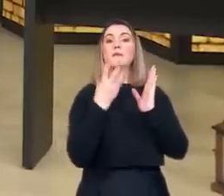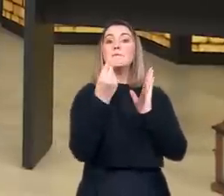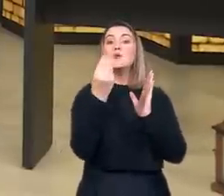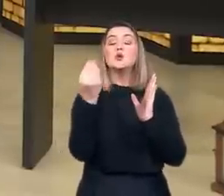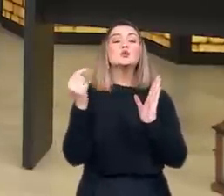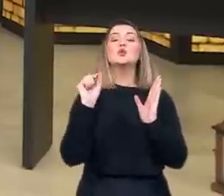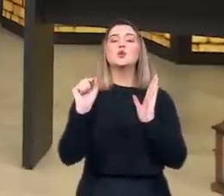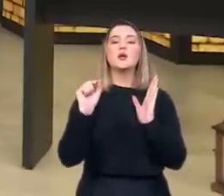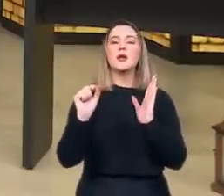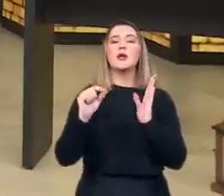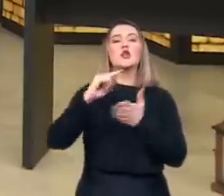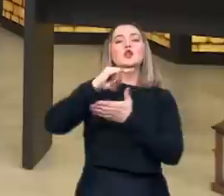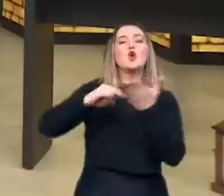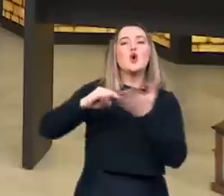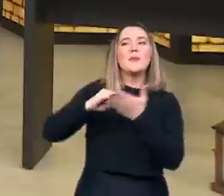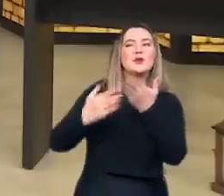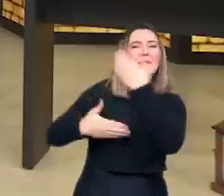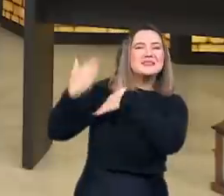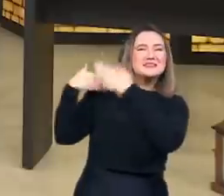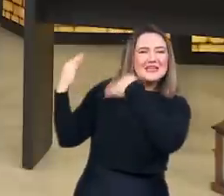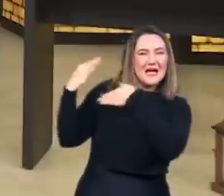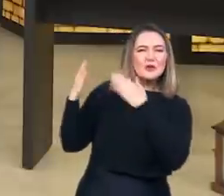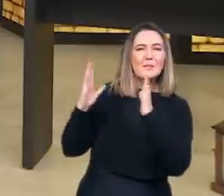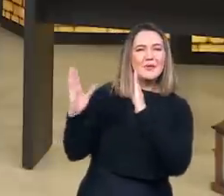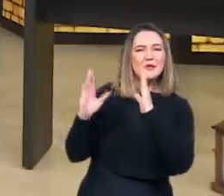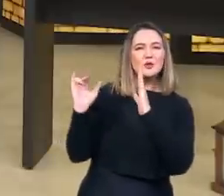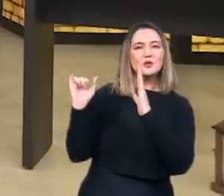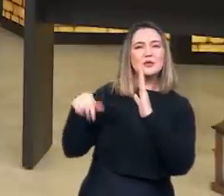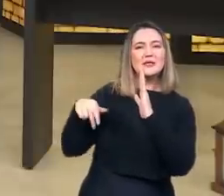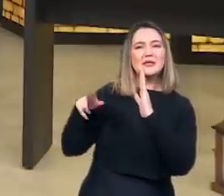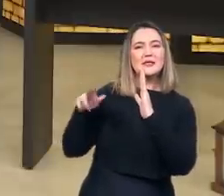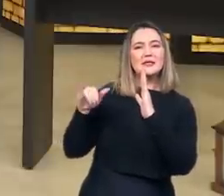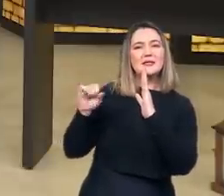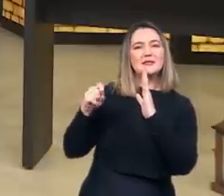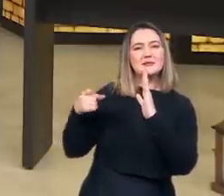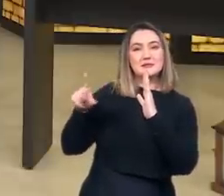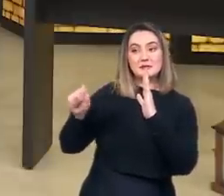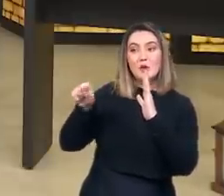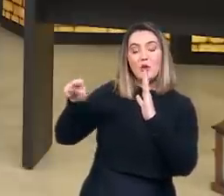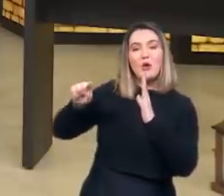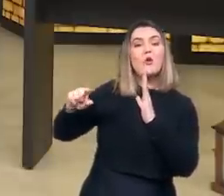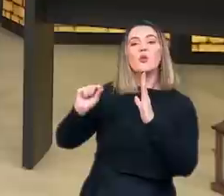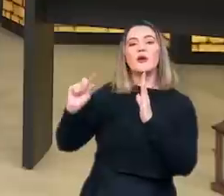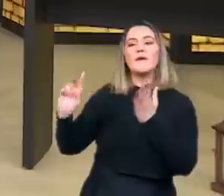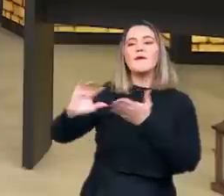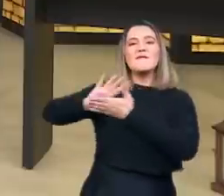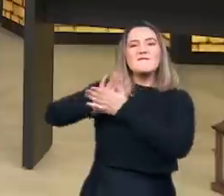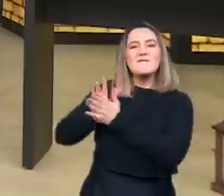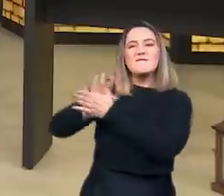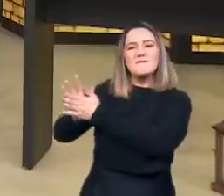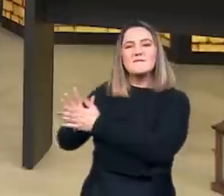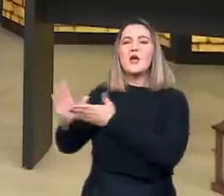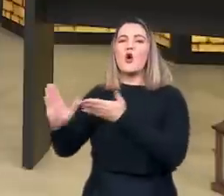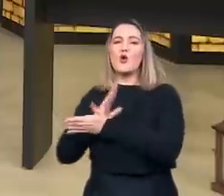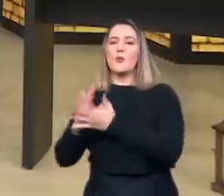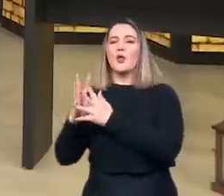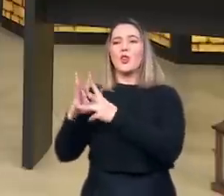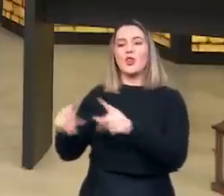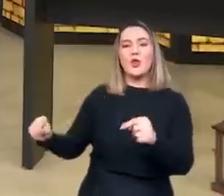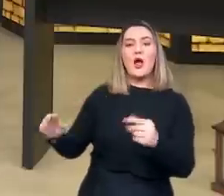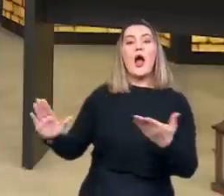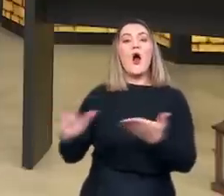de documentos da Inquisição ao longo da história. Algumas destruições foram acidentais, outras foram por